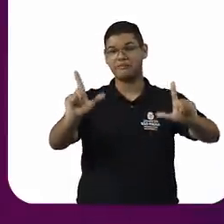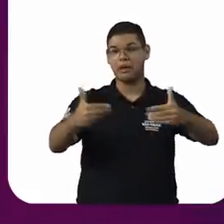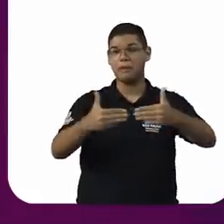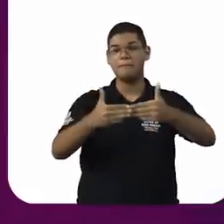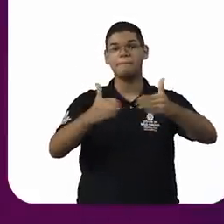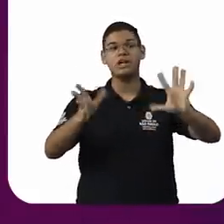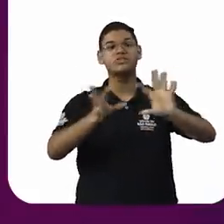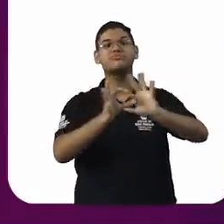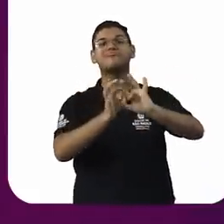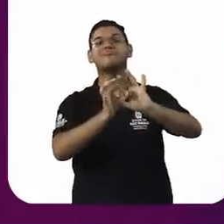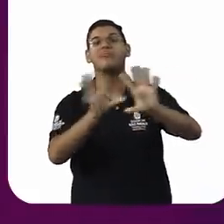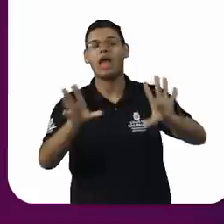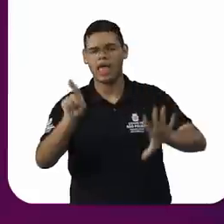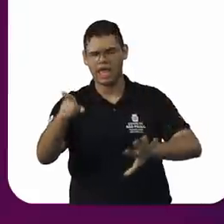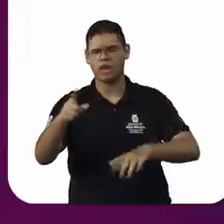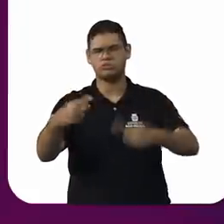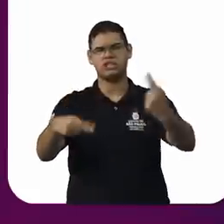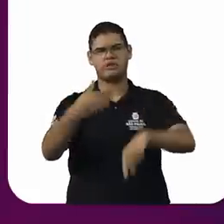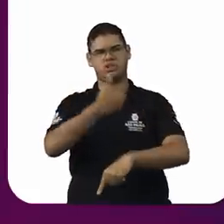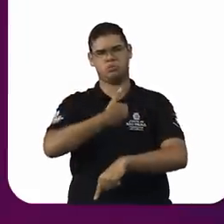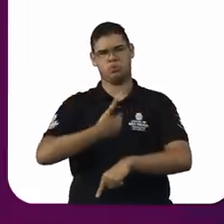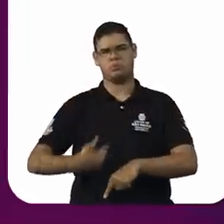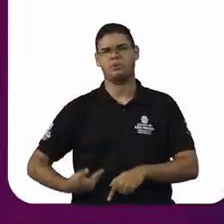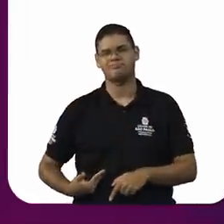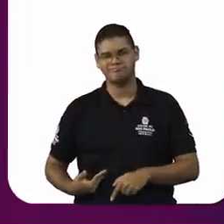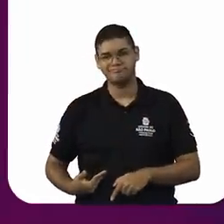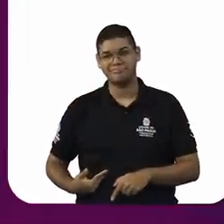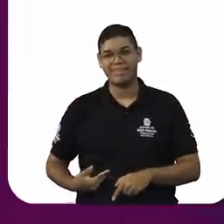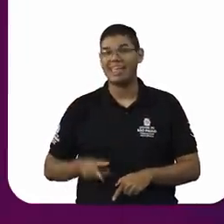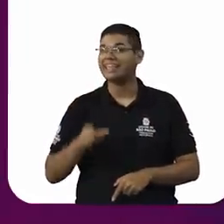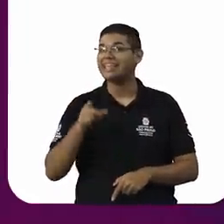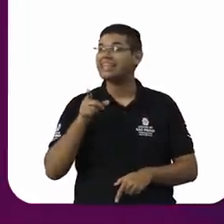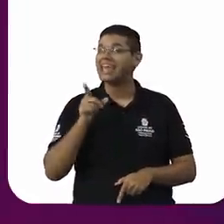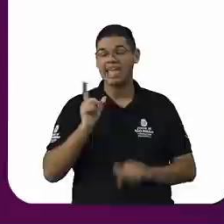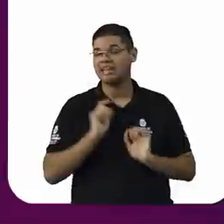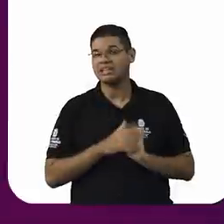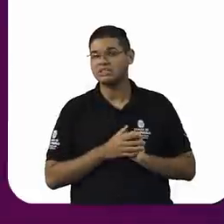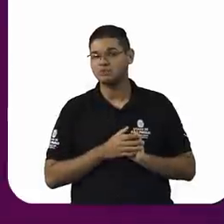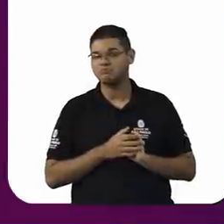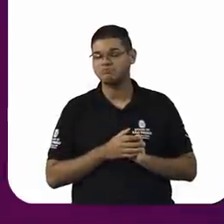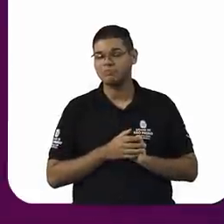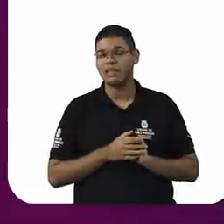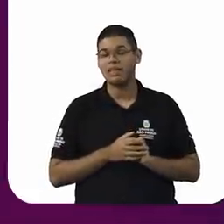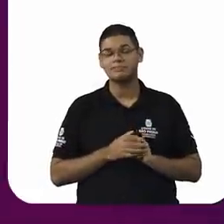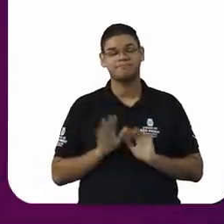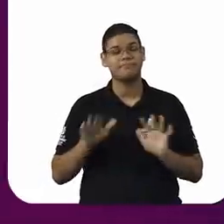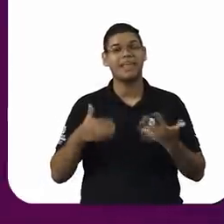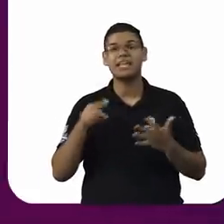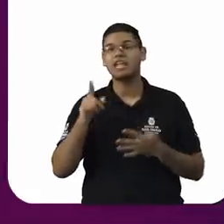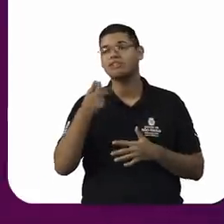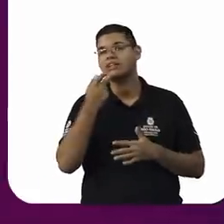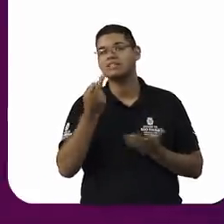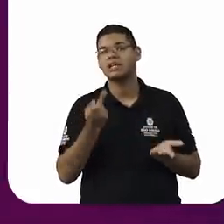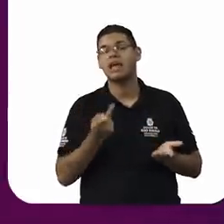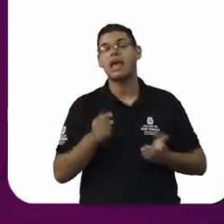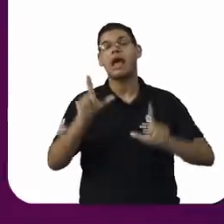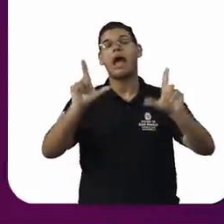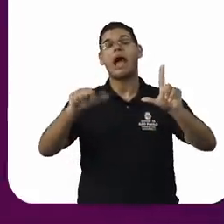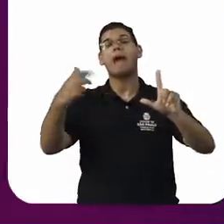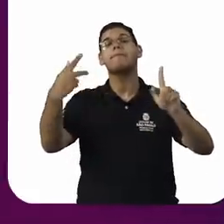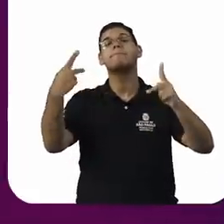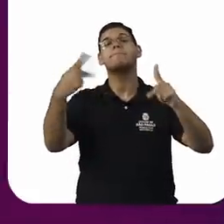eles frequentemente não ficam, não se limitam à propagação do proselitismo religioso.